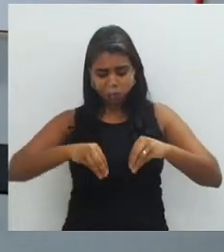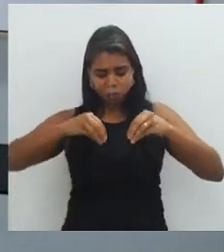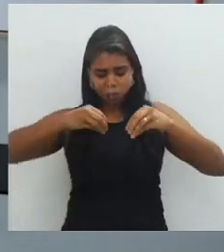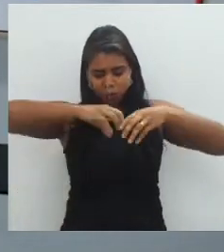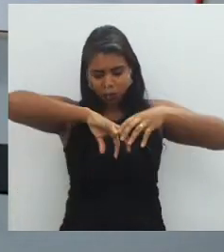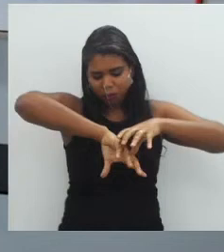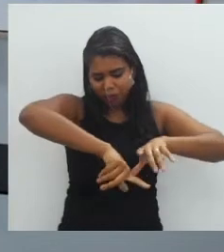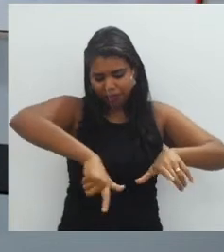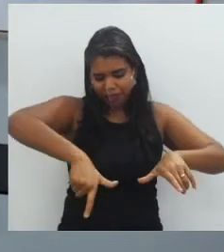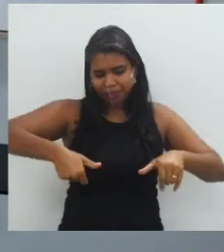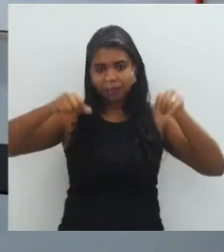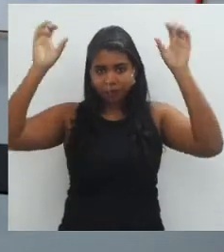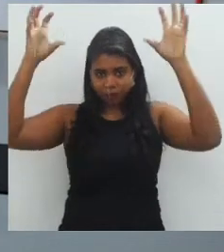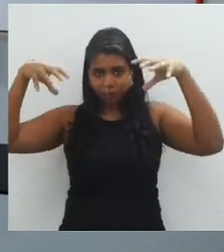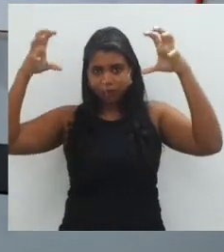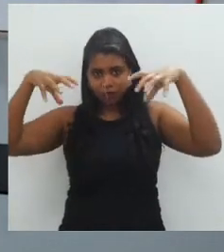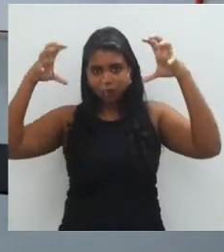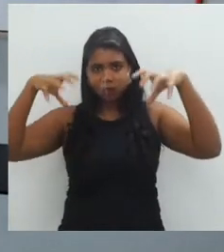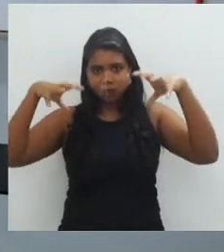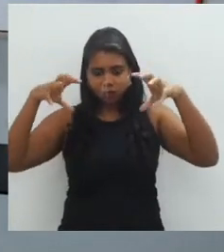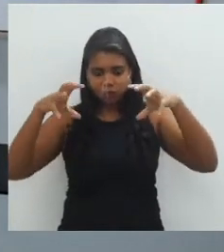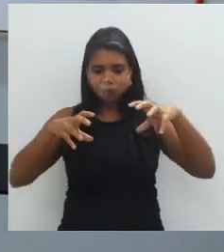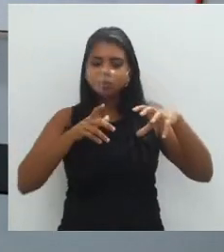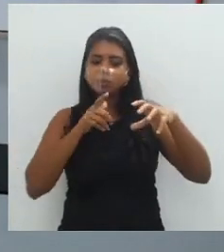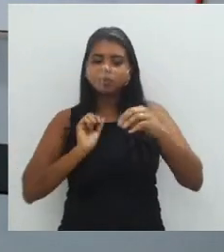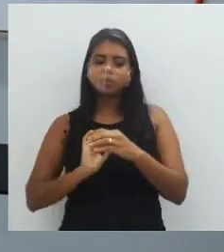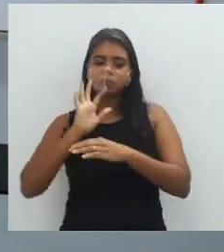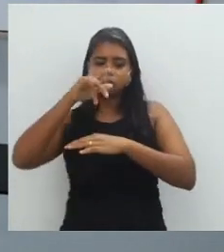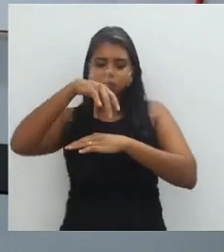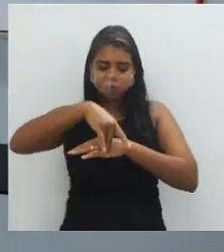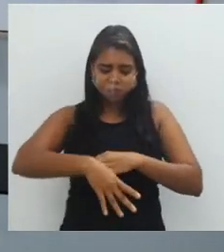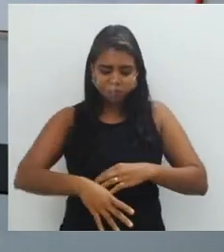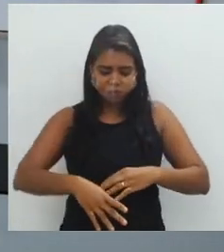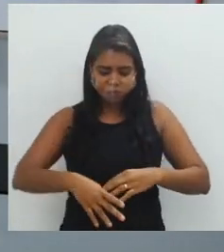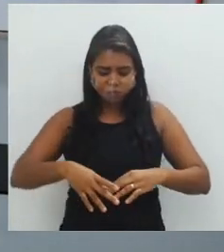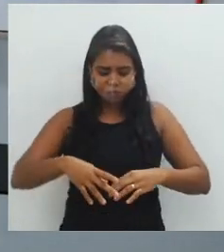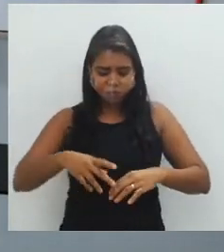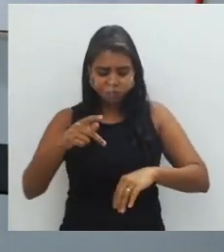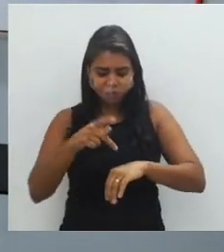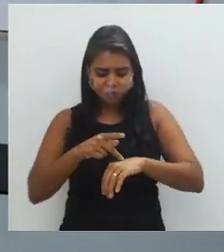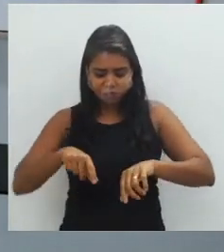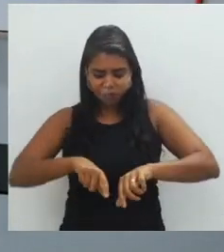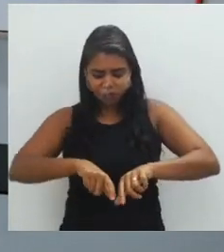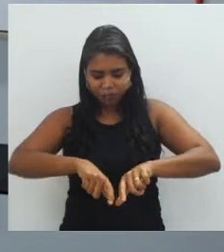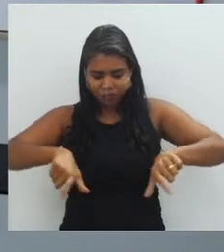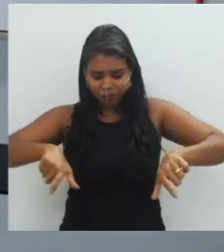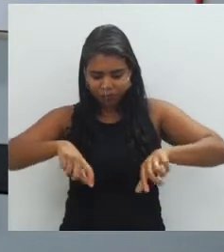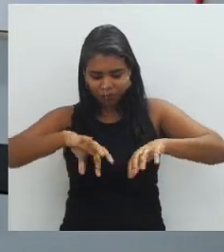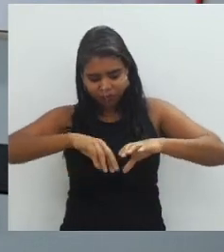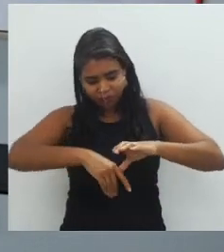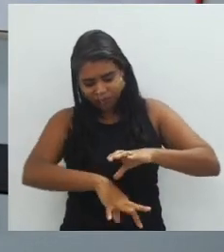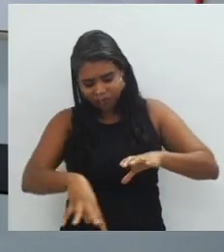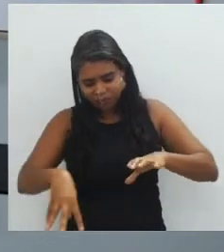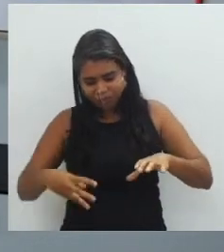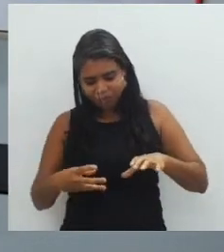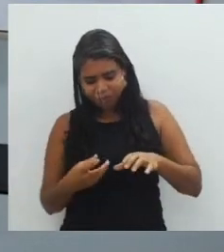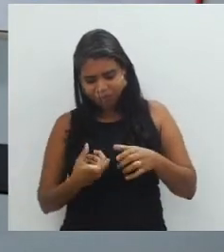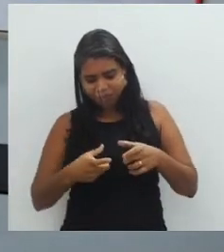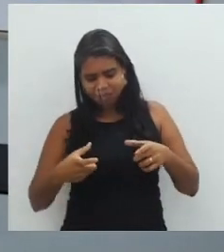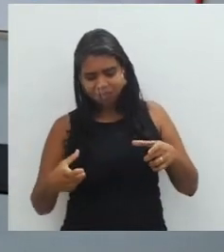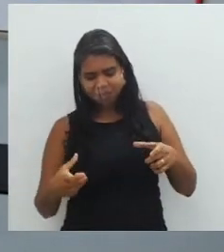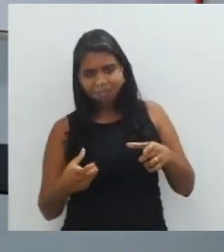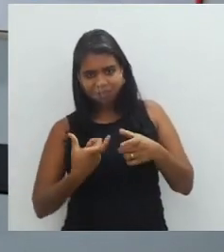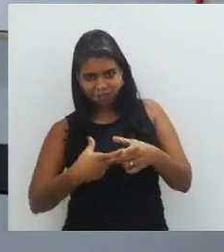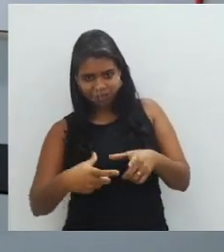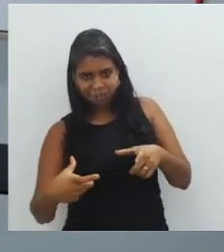muita chuva, né? Quando existe uma correnteza de água. Então, aquela textura das rachaduras que